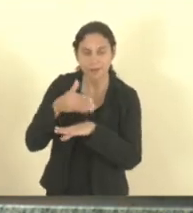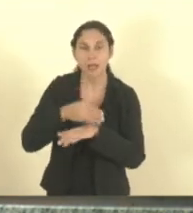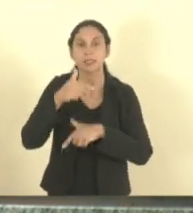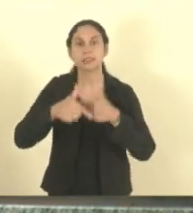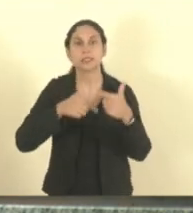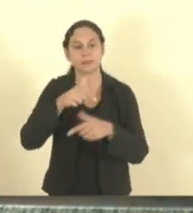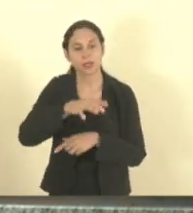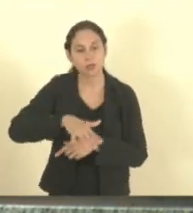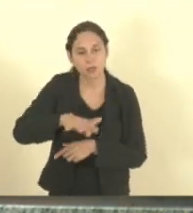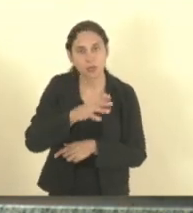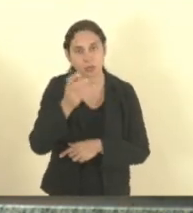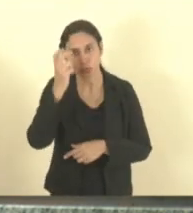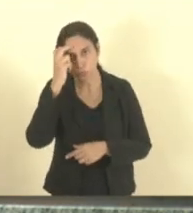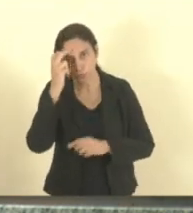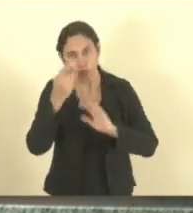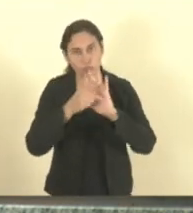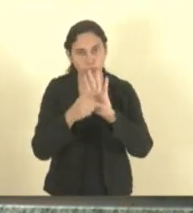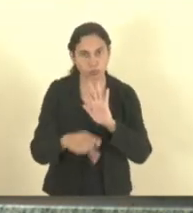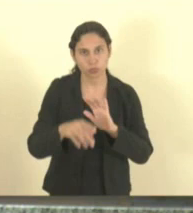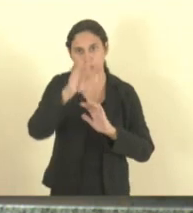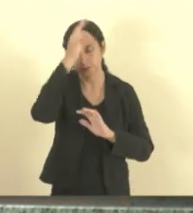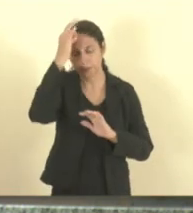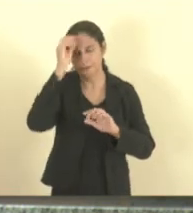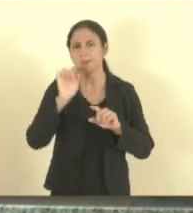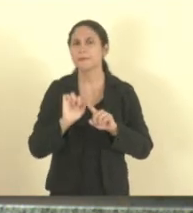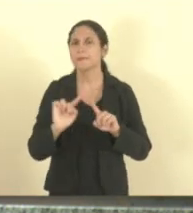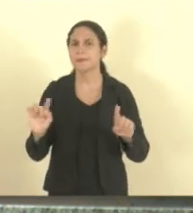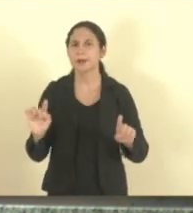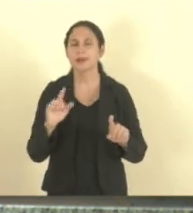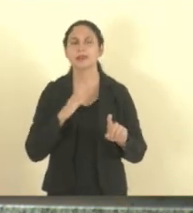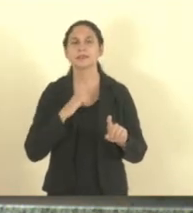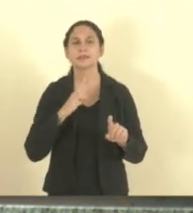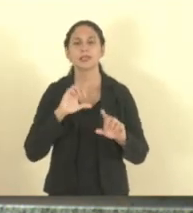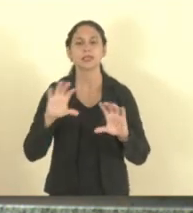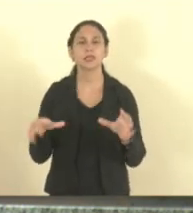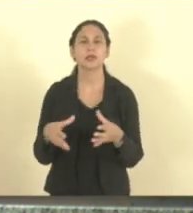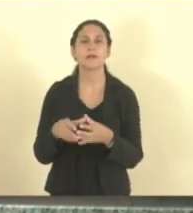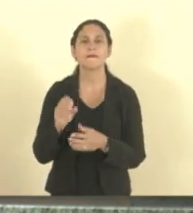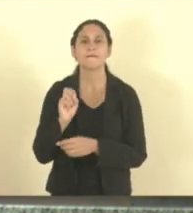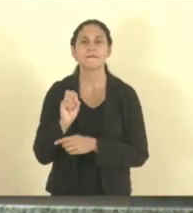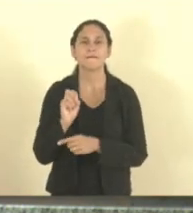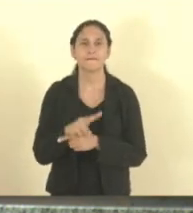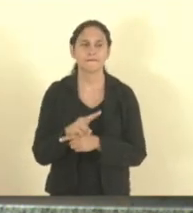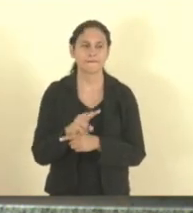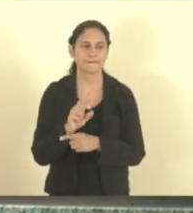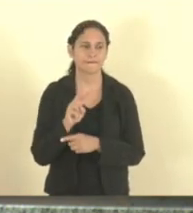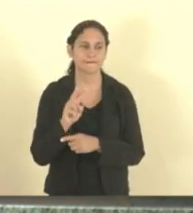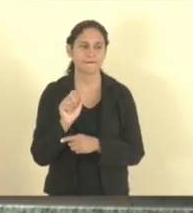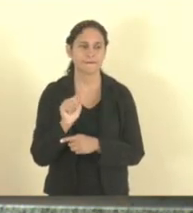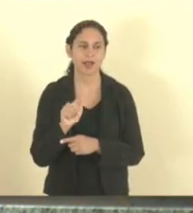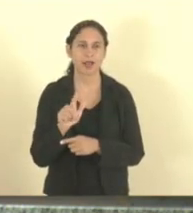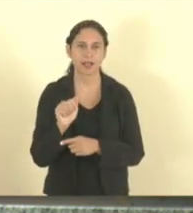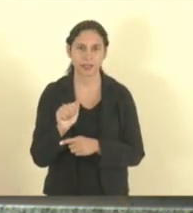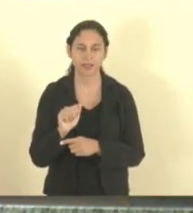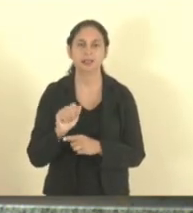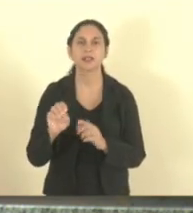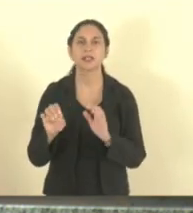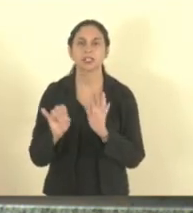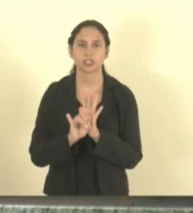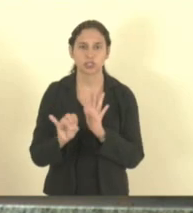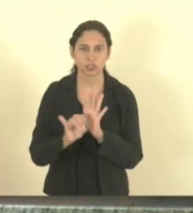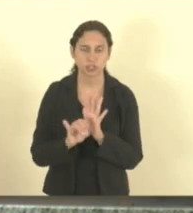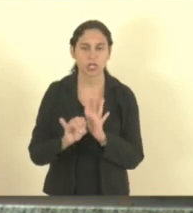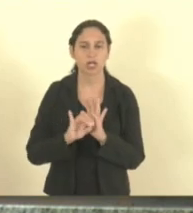cultura no âmbito do Estado do Espírito Santo. Para tanto, prevê a reserva de vagas em editais, comissões de avaliação,